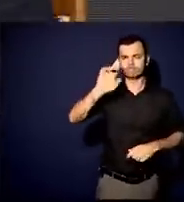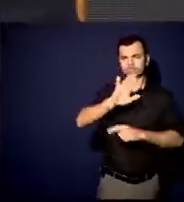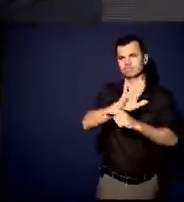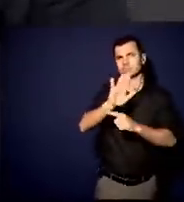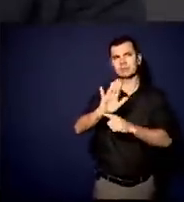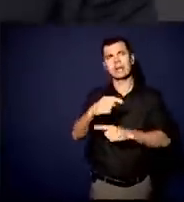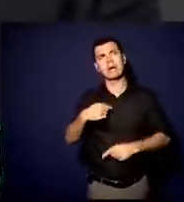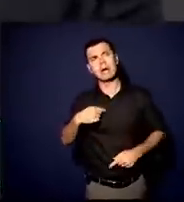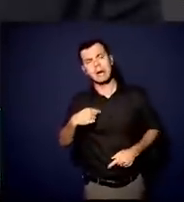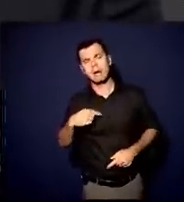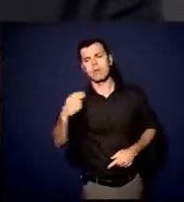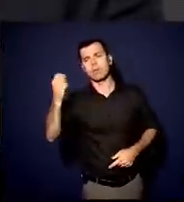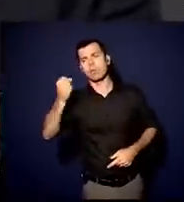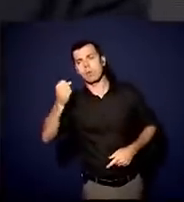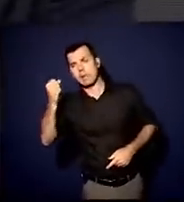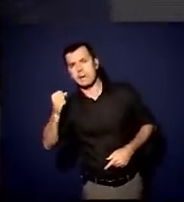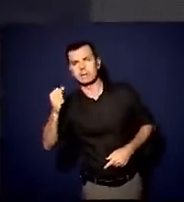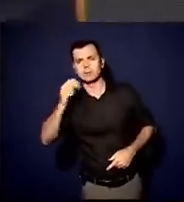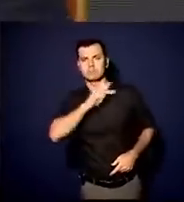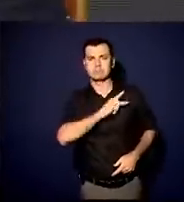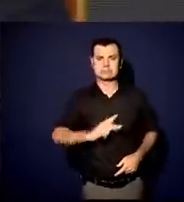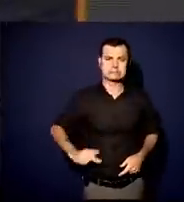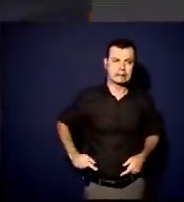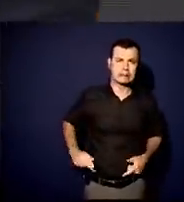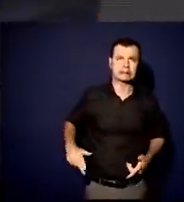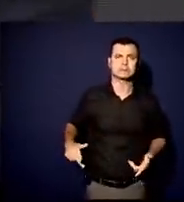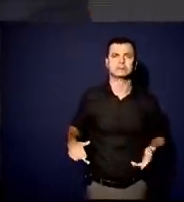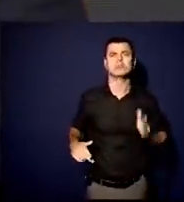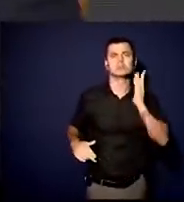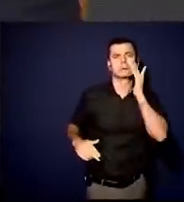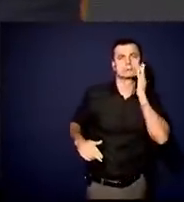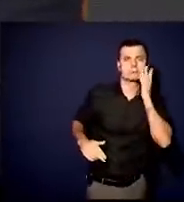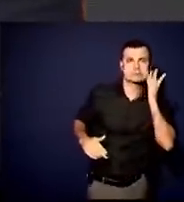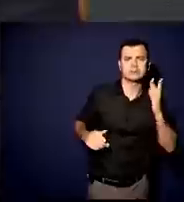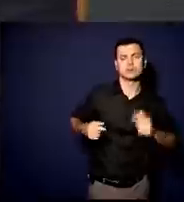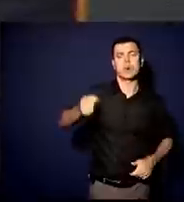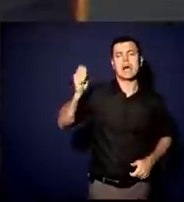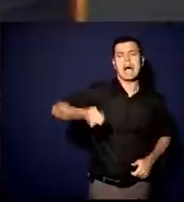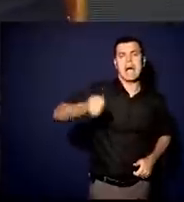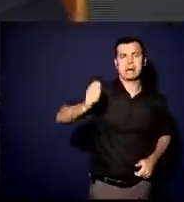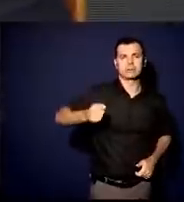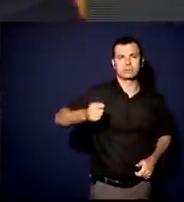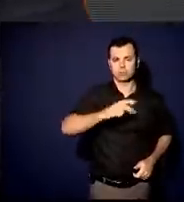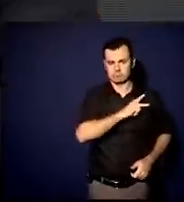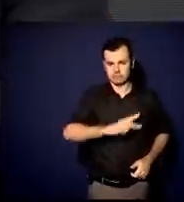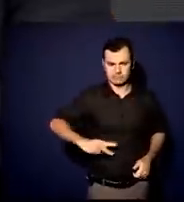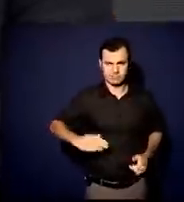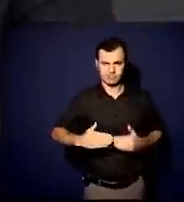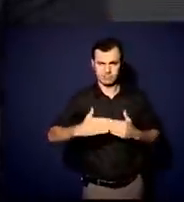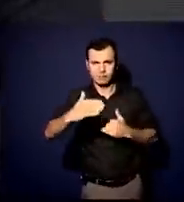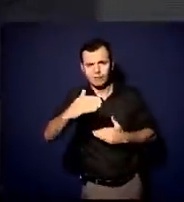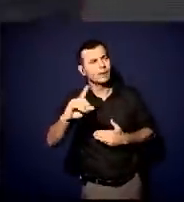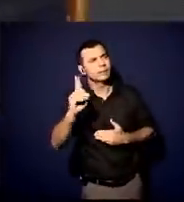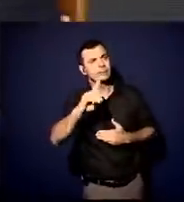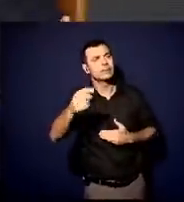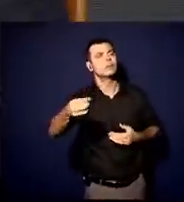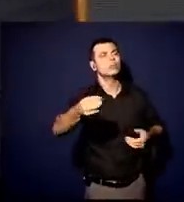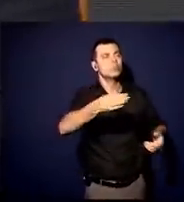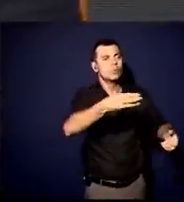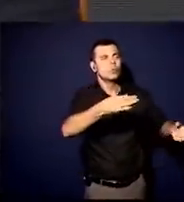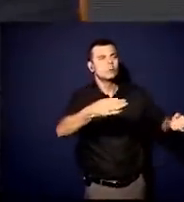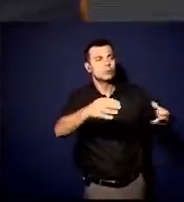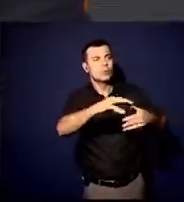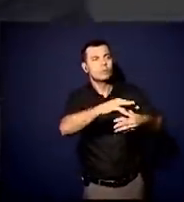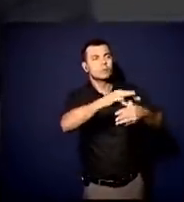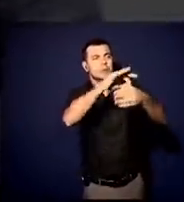Eduardo vai ser o presidente, o Tarcísio vai ser o presidente, o Ratinho Juro vai ser o presidente, mas de estimular novas lideranças e apresentar um novo caminho para o